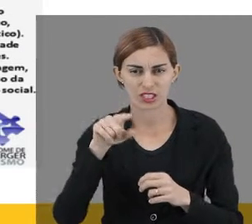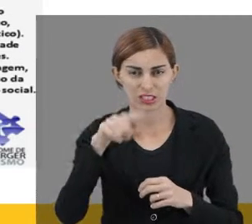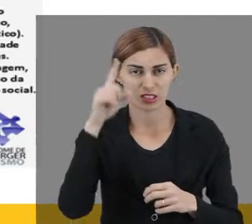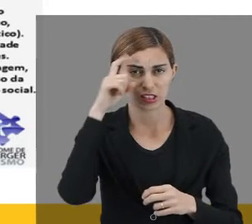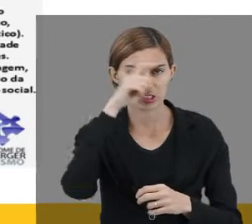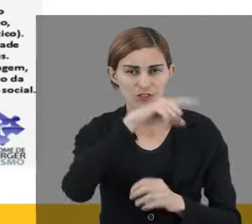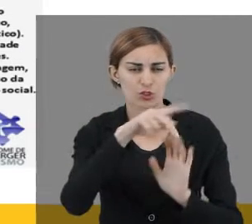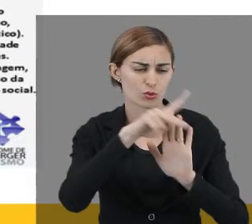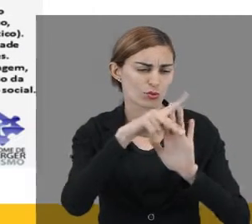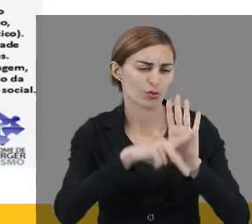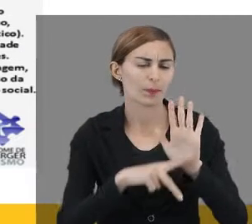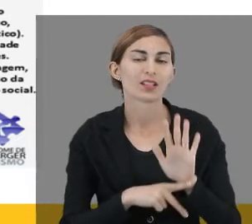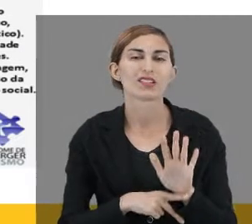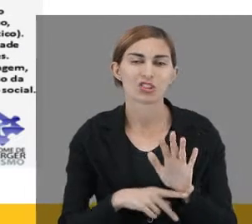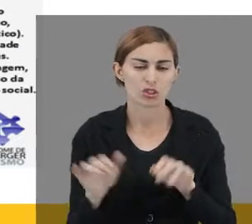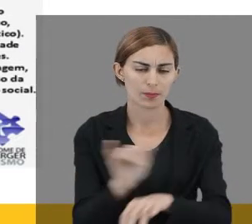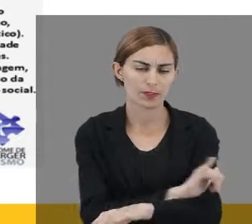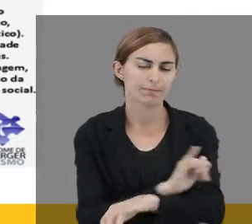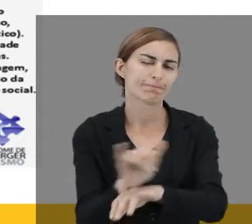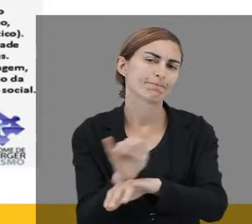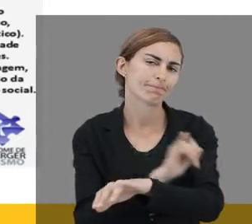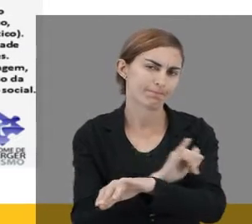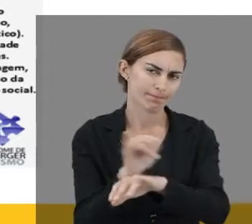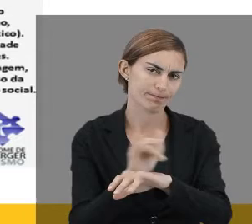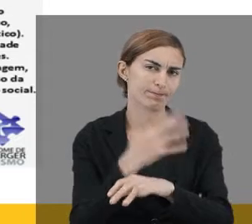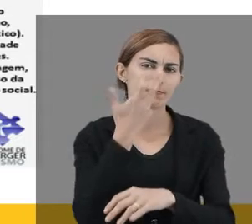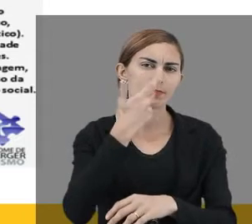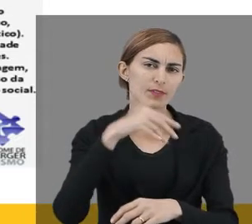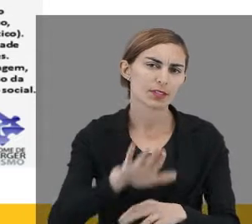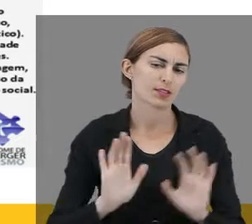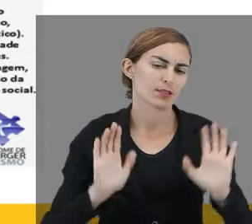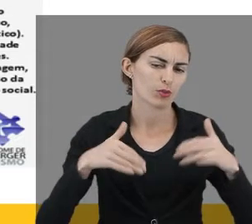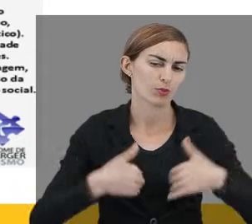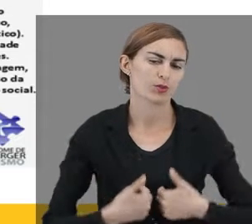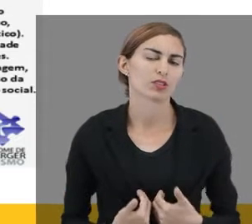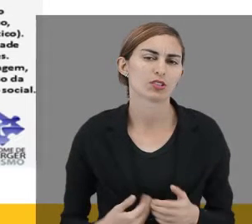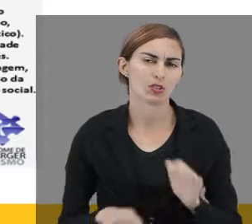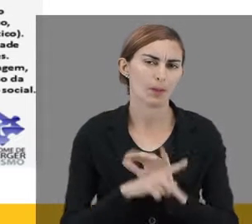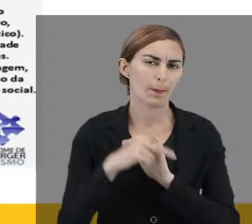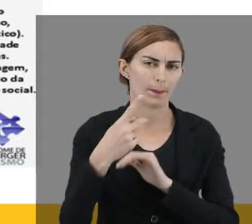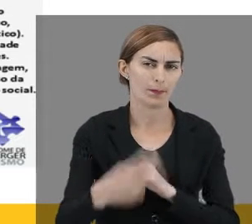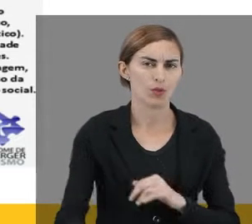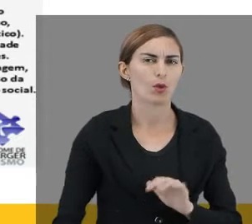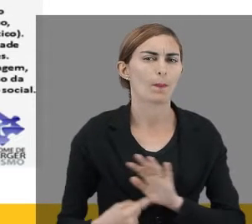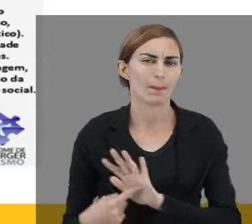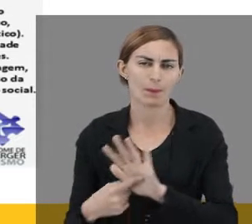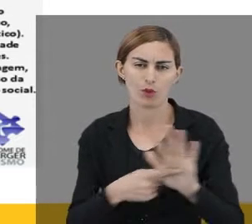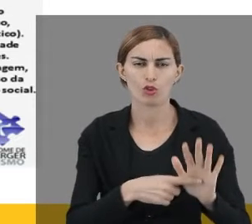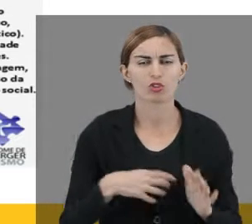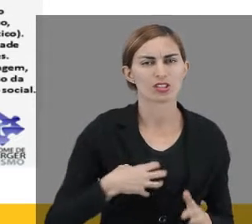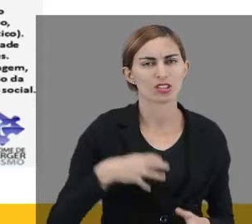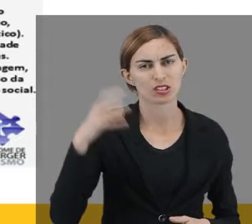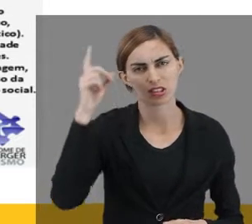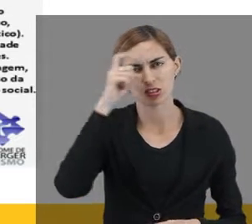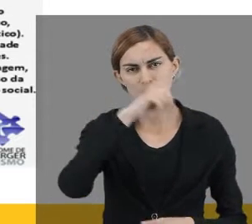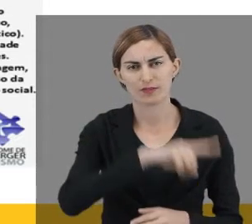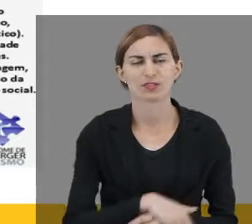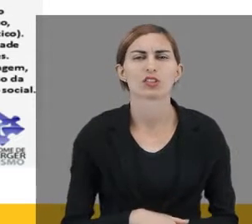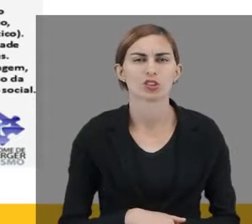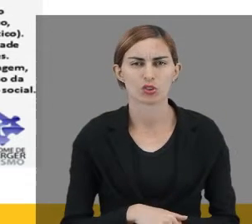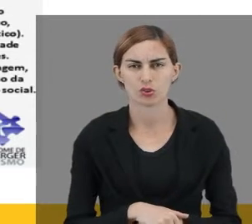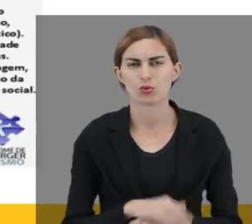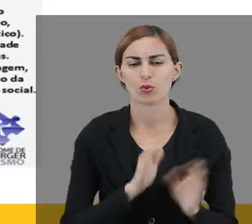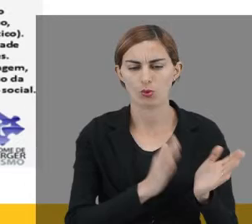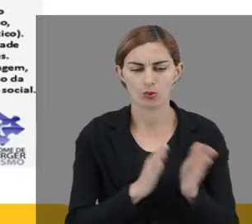tem a ver com a dificuldade do planejamento e das estratégias. Então a criança com autismo por si só vai apresentar essa dificuldade. E se eu